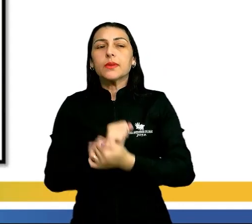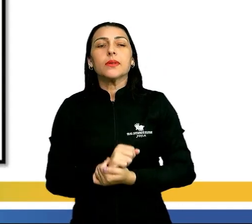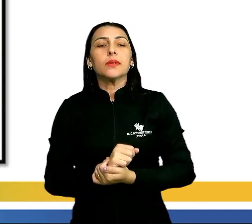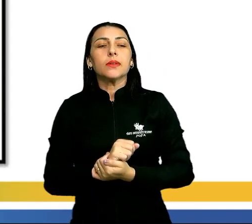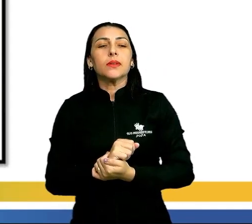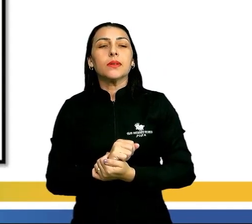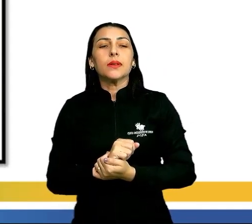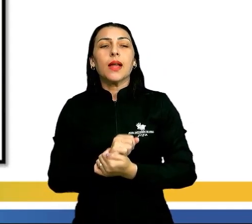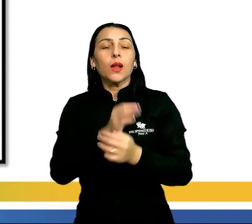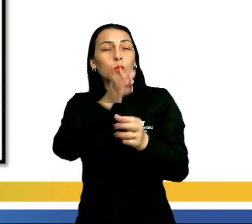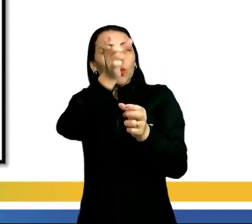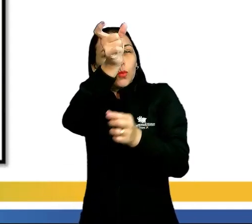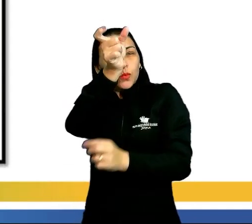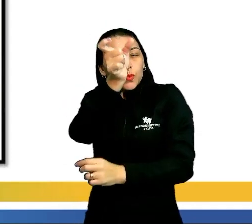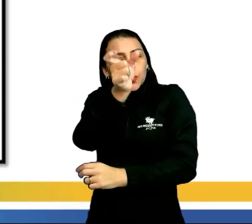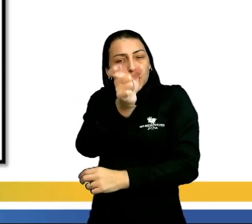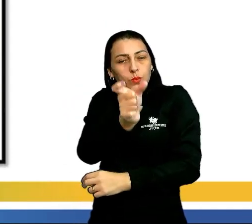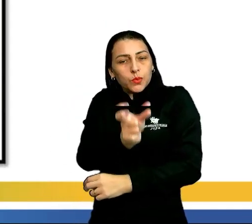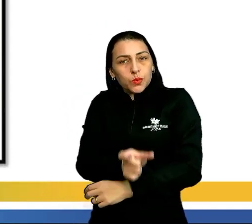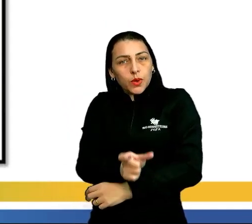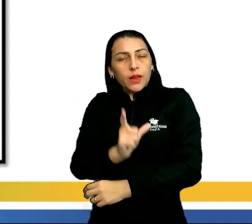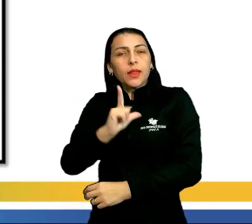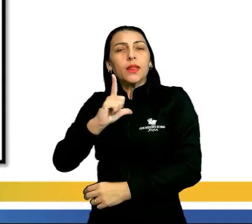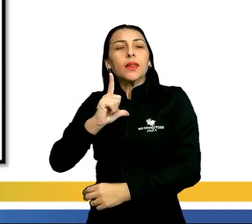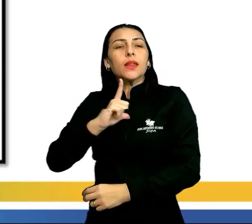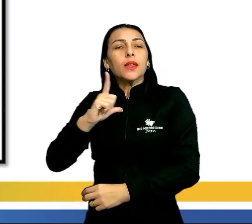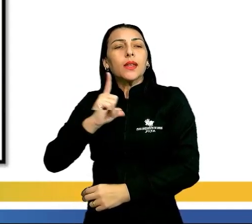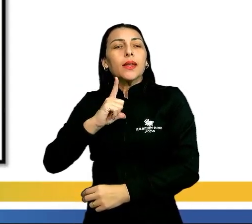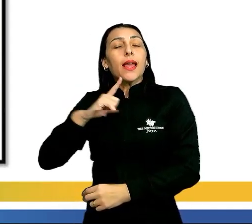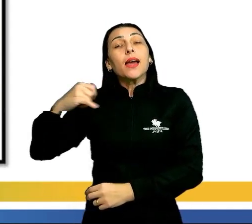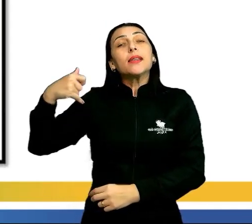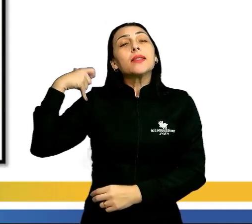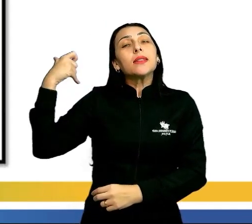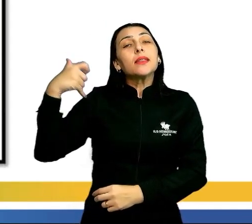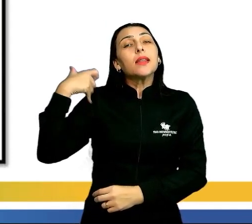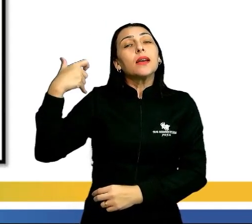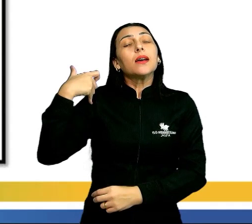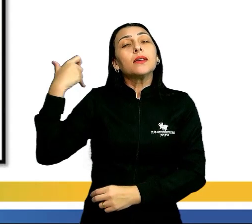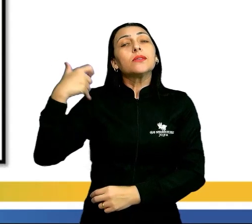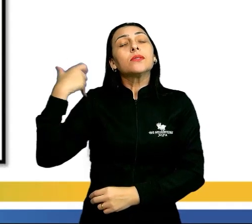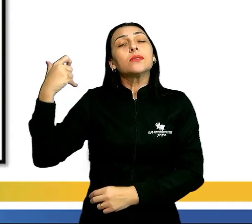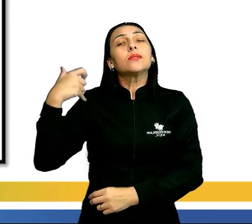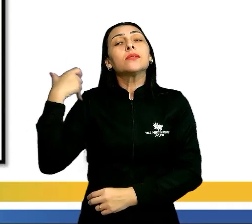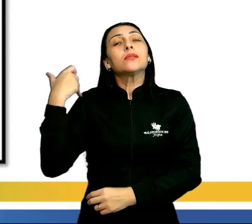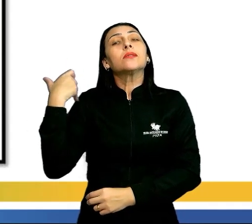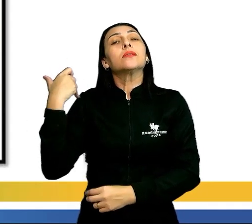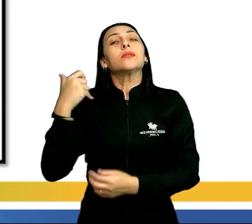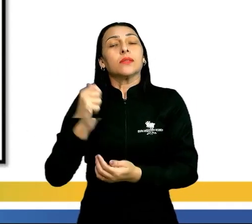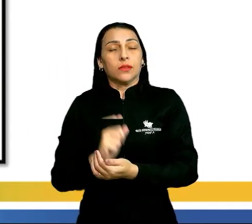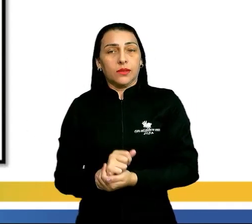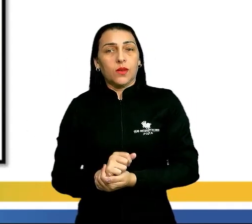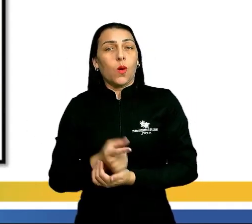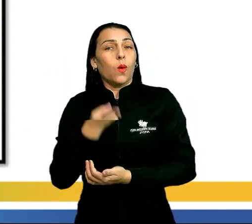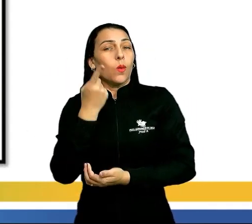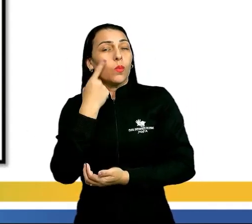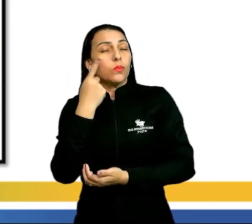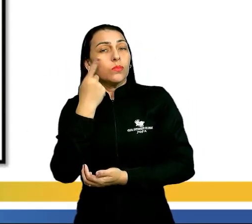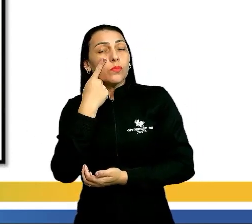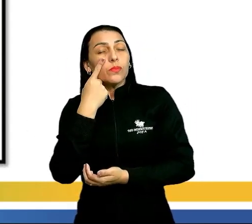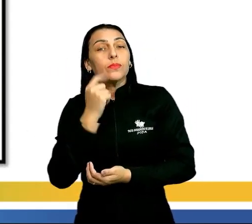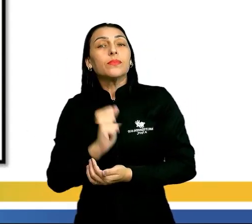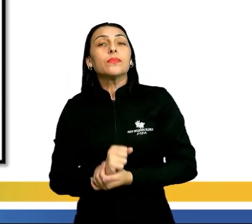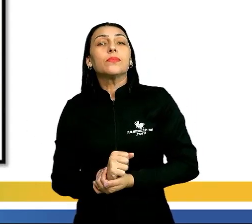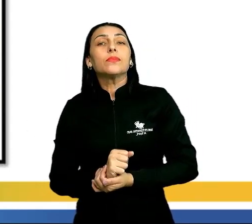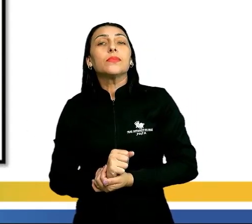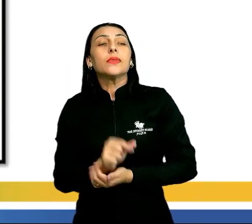Essa parte do meio, a gente tem as faixas de idade, ou a gente tem as faixas etárias. Olha que interessante.